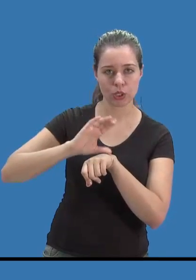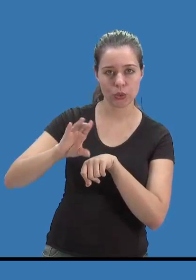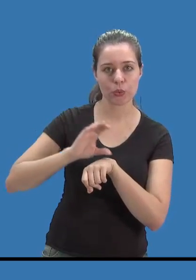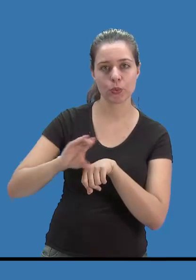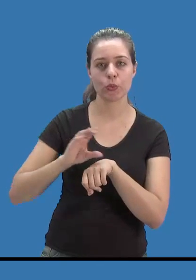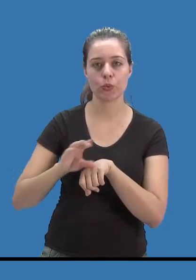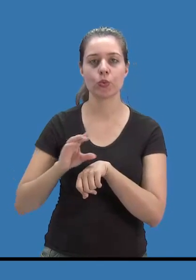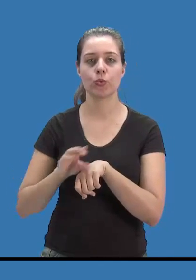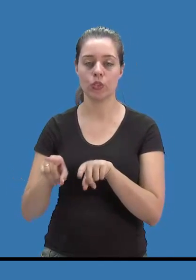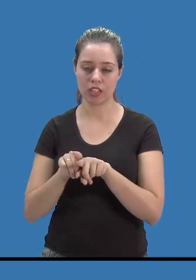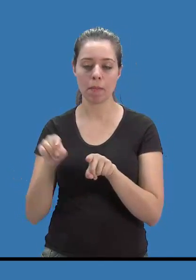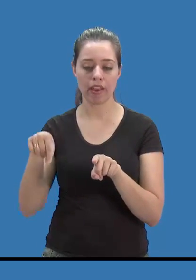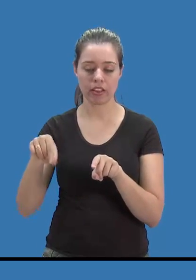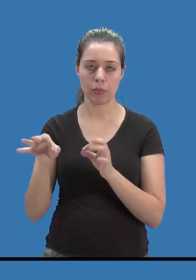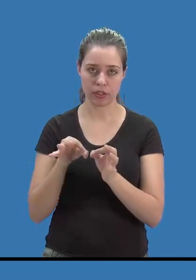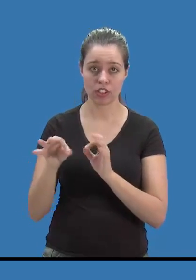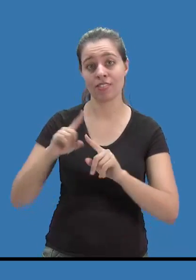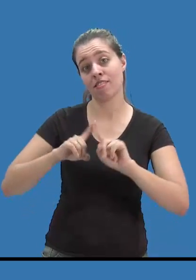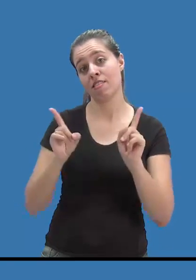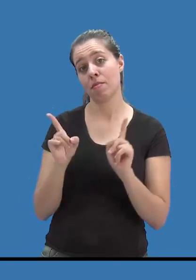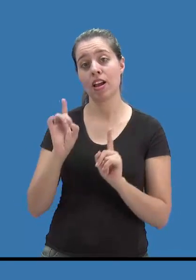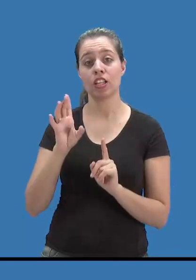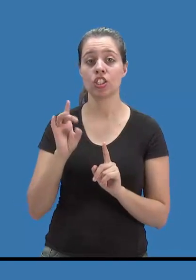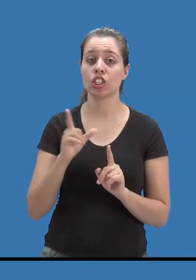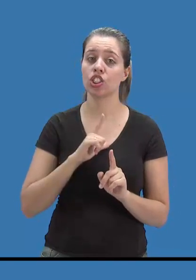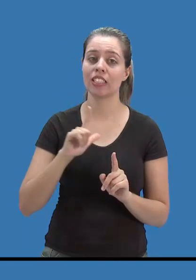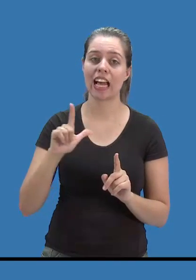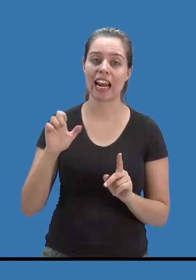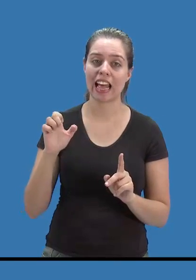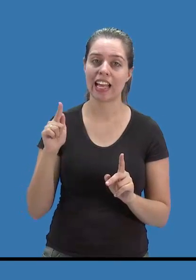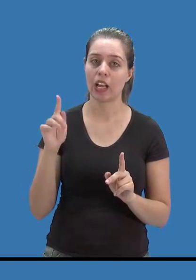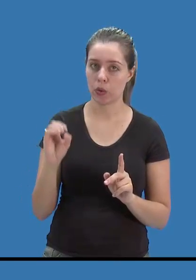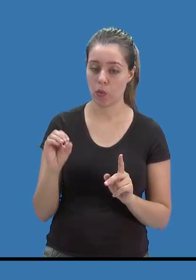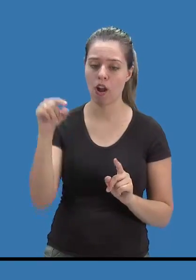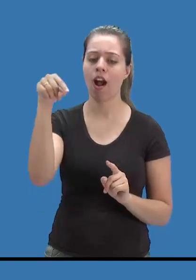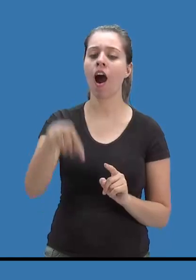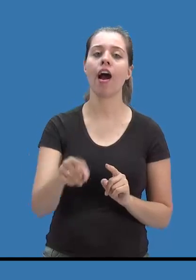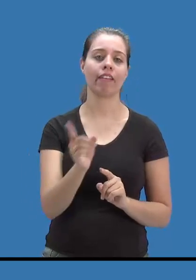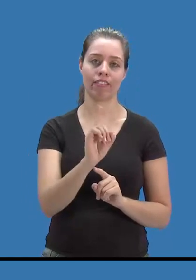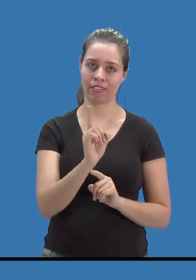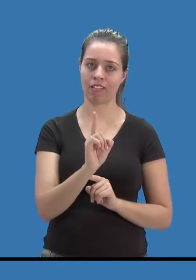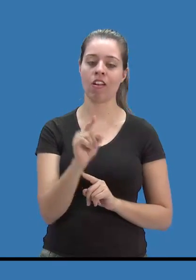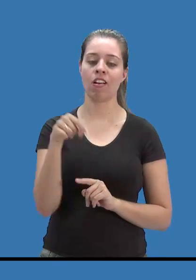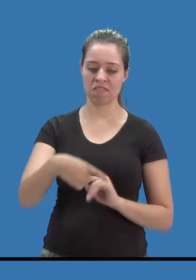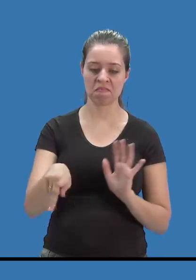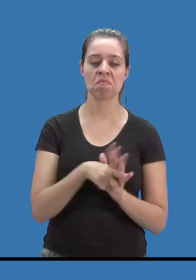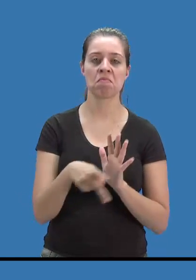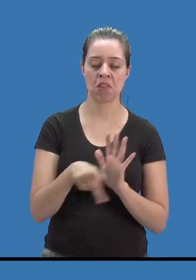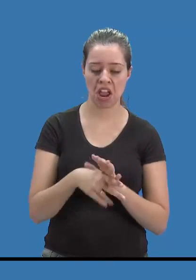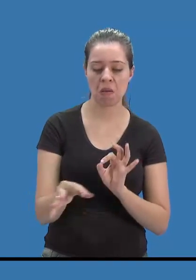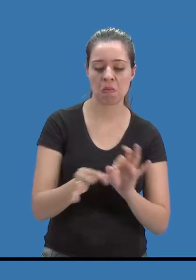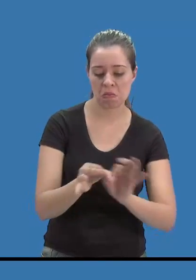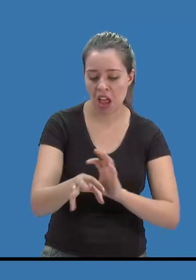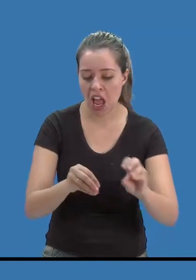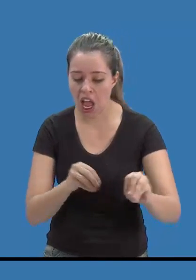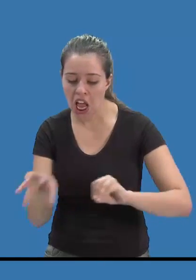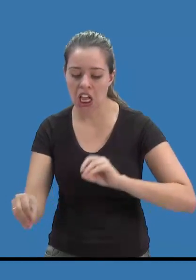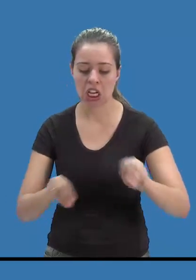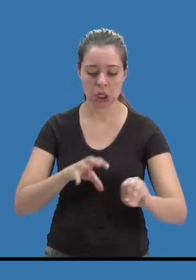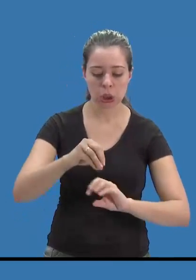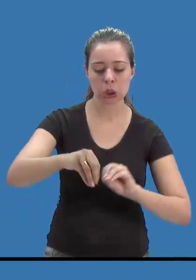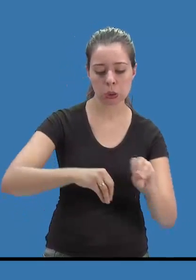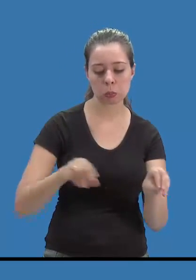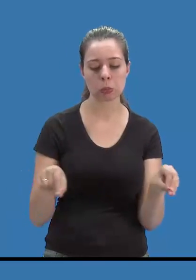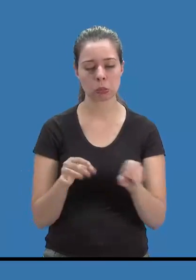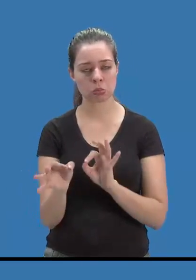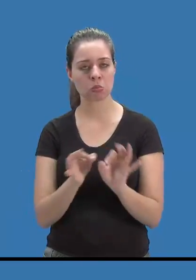CEPAS, pelo Decolar também. Só que a gente só mexia com o Lego. Aqui a gente já mexe com a peça de verdade. A gente